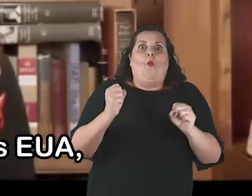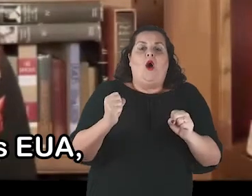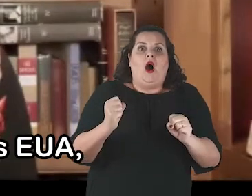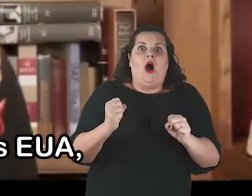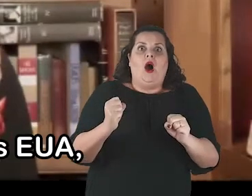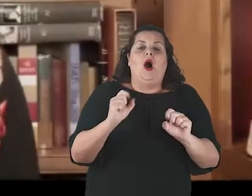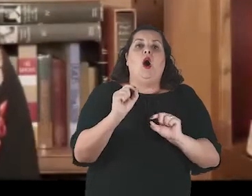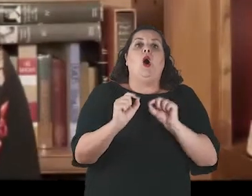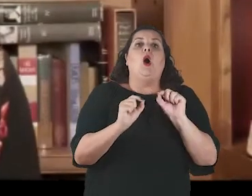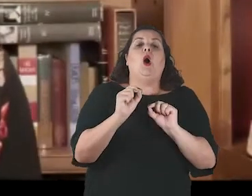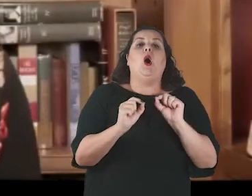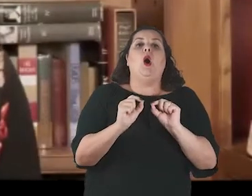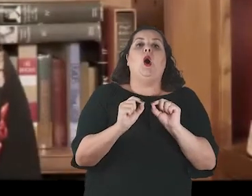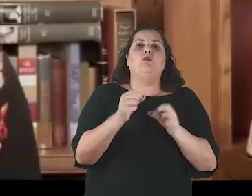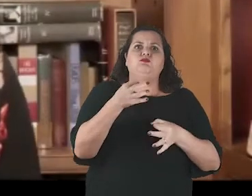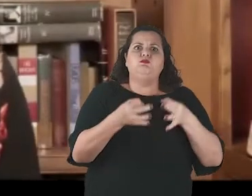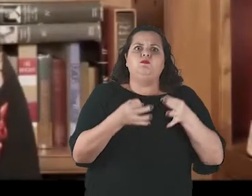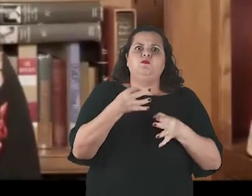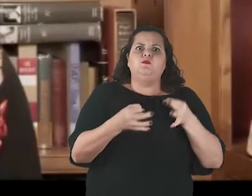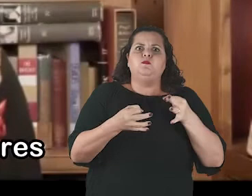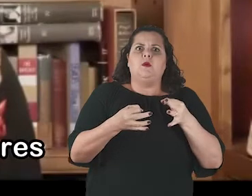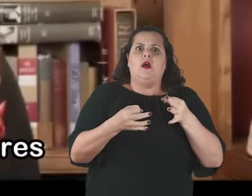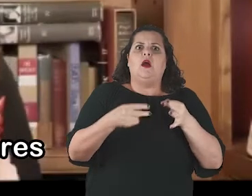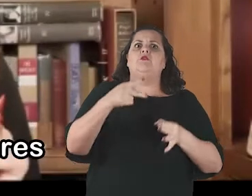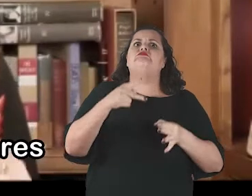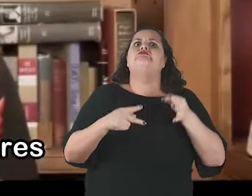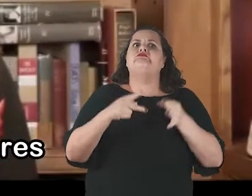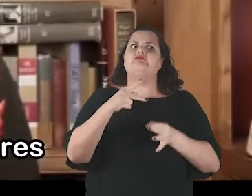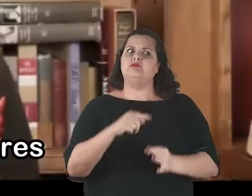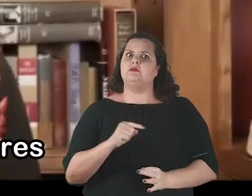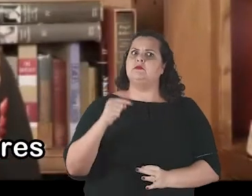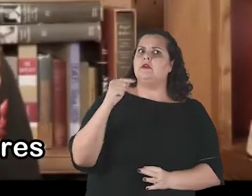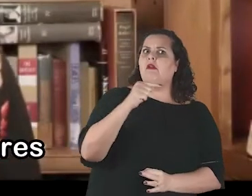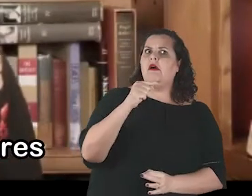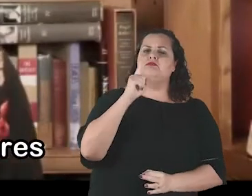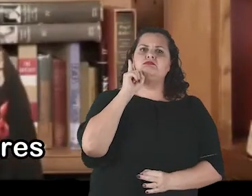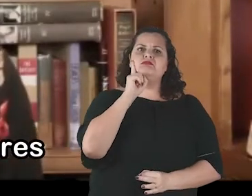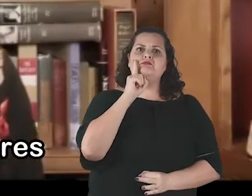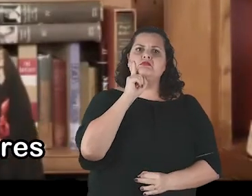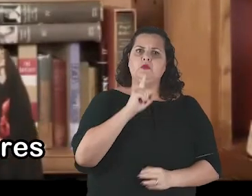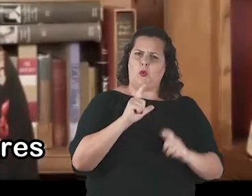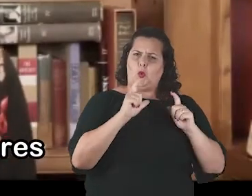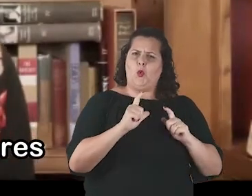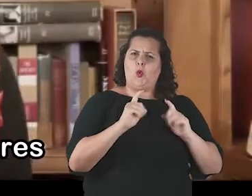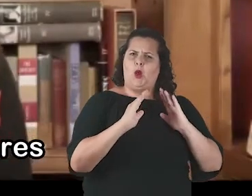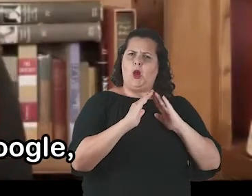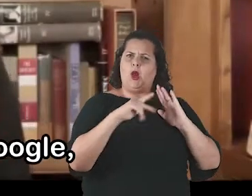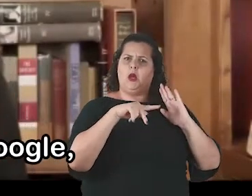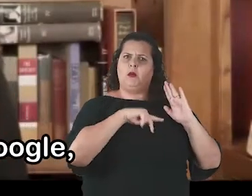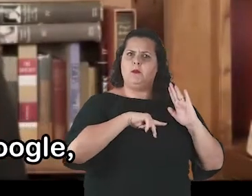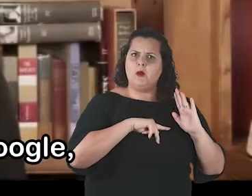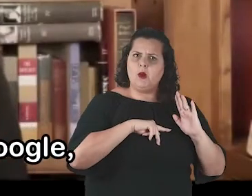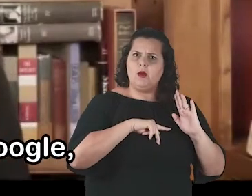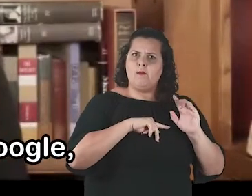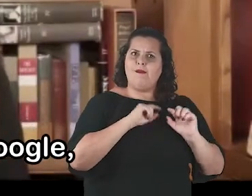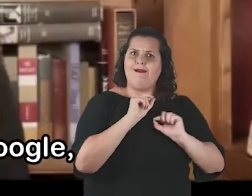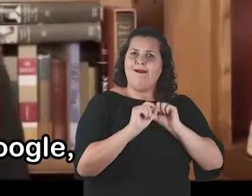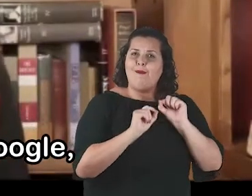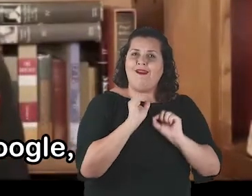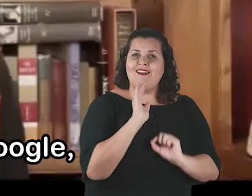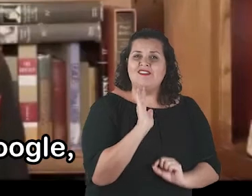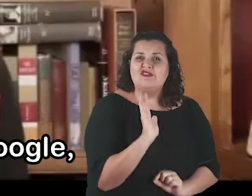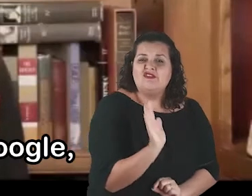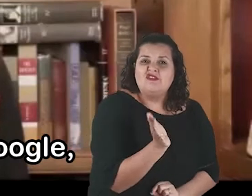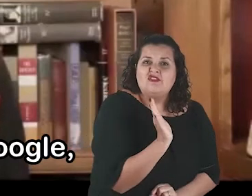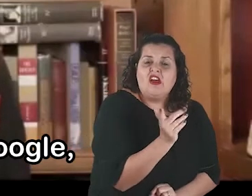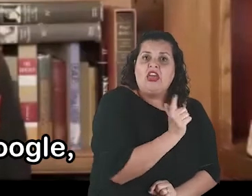-geral do estado do Novo México aqui nos Estados Unidos, onde eu moro e onde 60% dos distritos